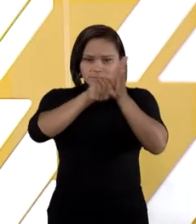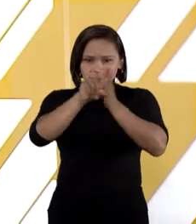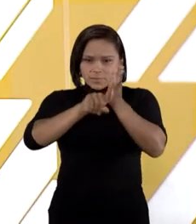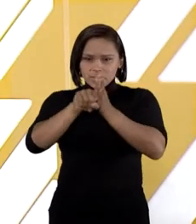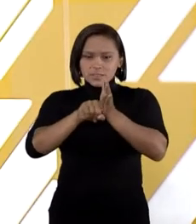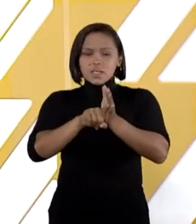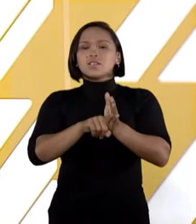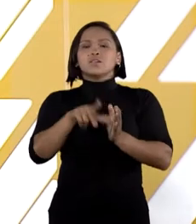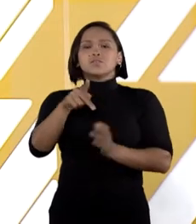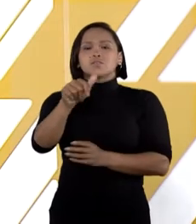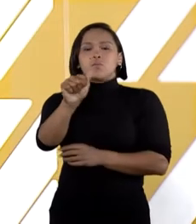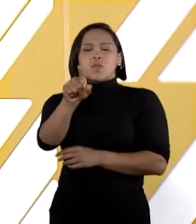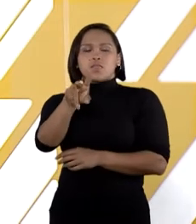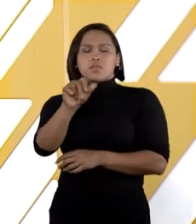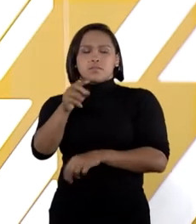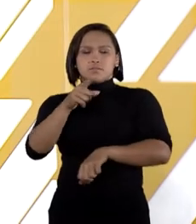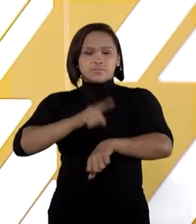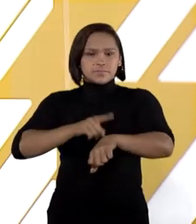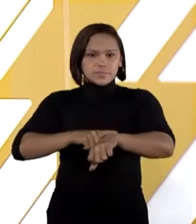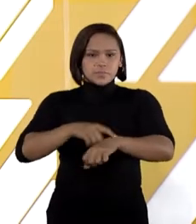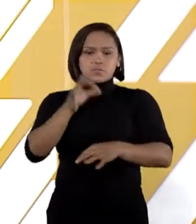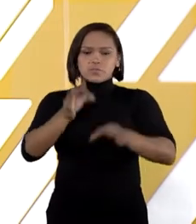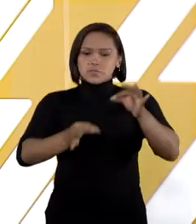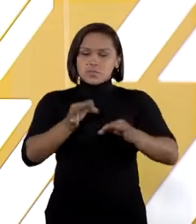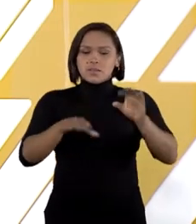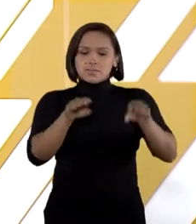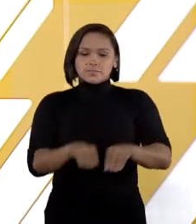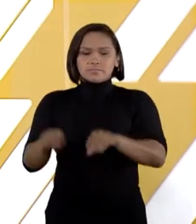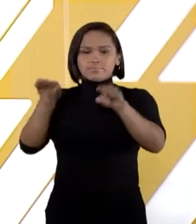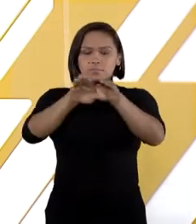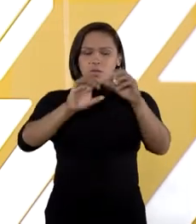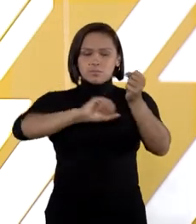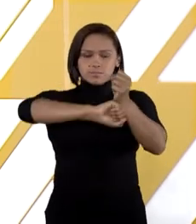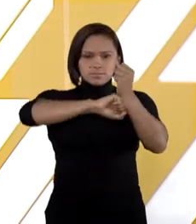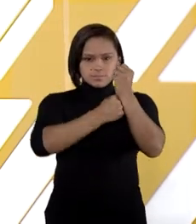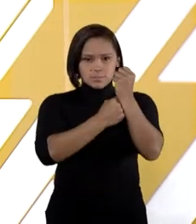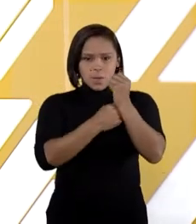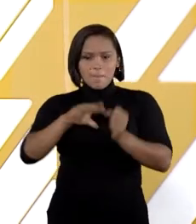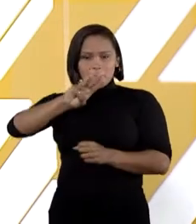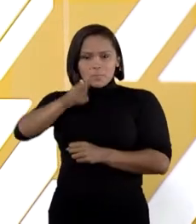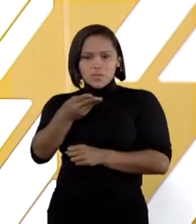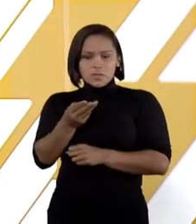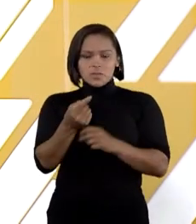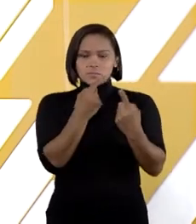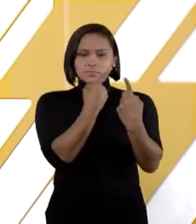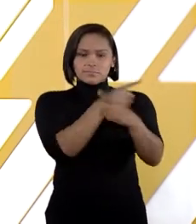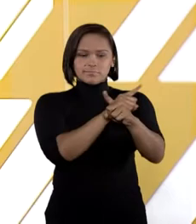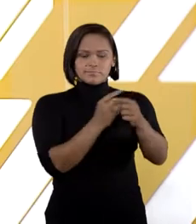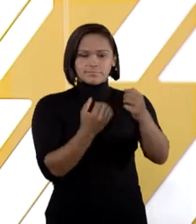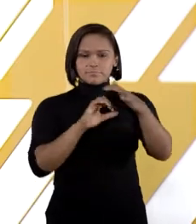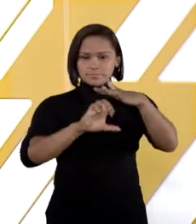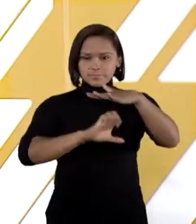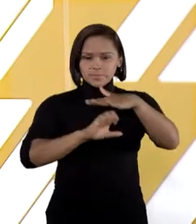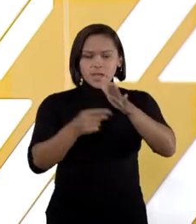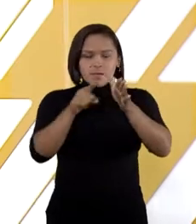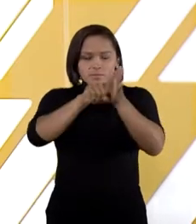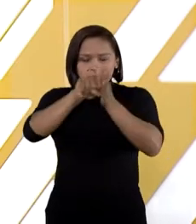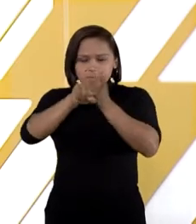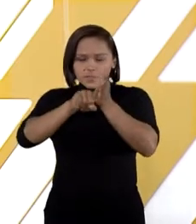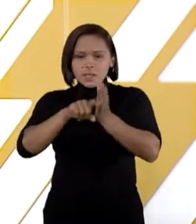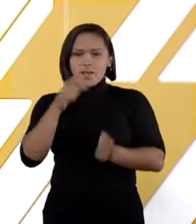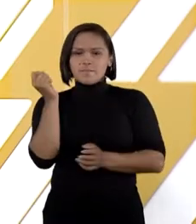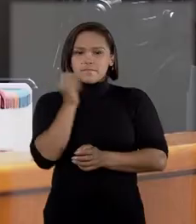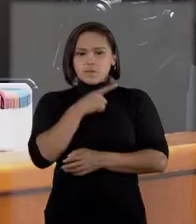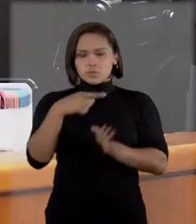o plantão judiciário, o presidente restabeleceu o bloqueio milionário contra a empresa investigada na operação falso